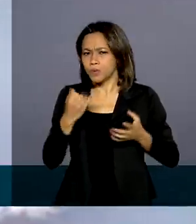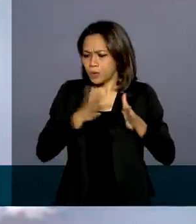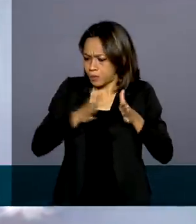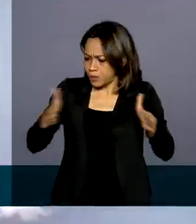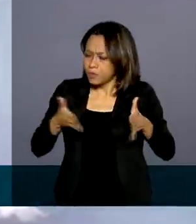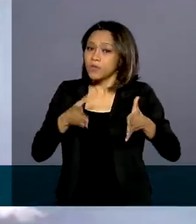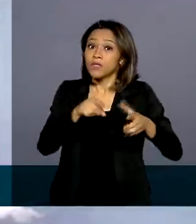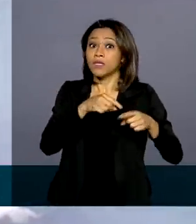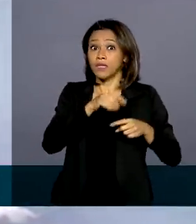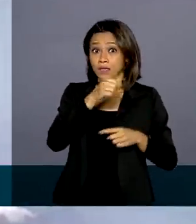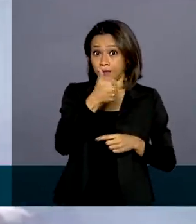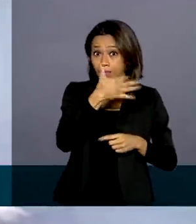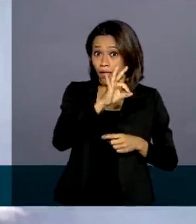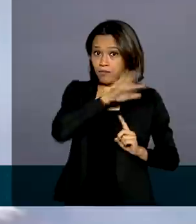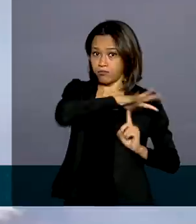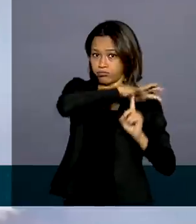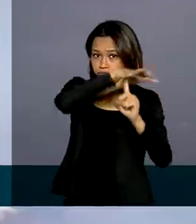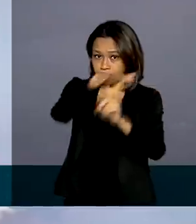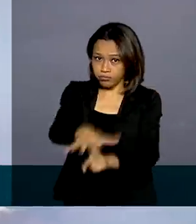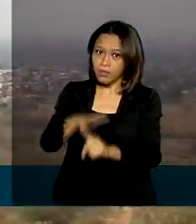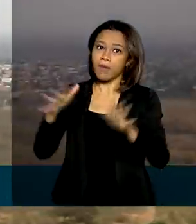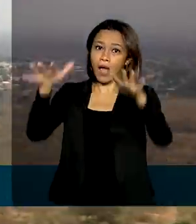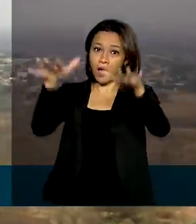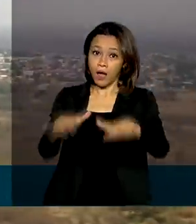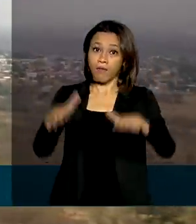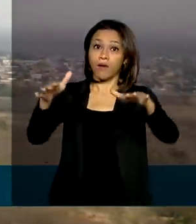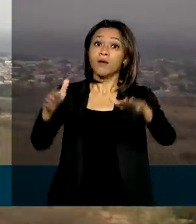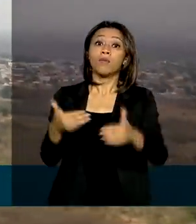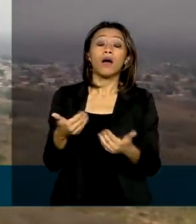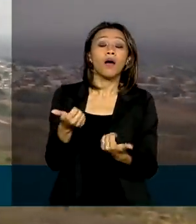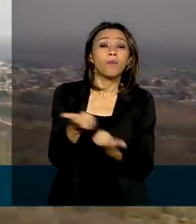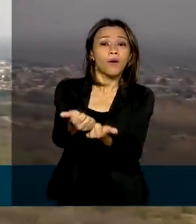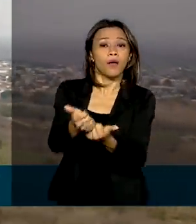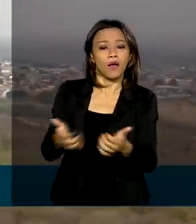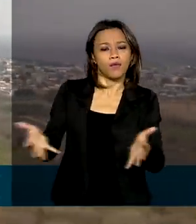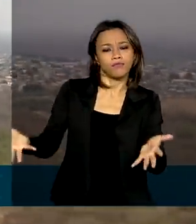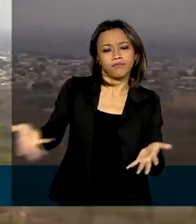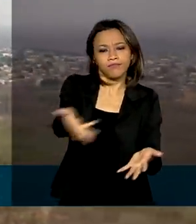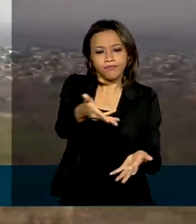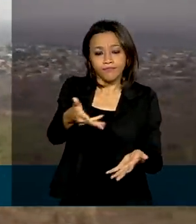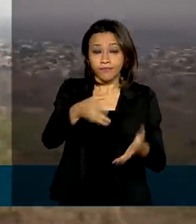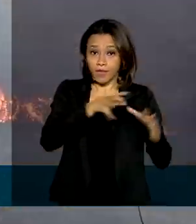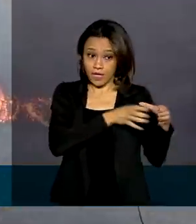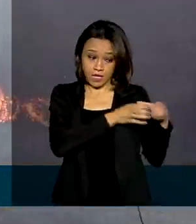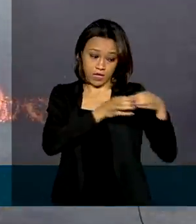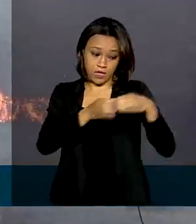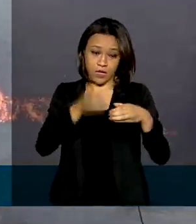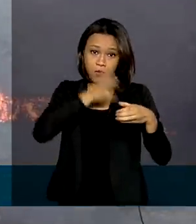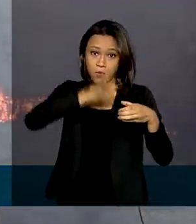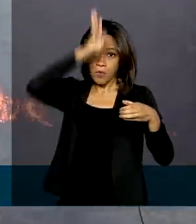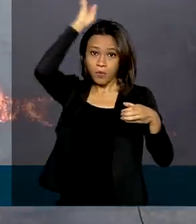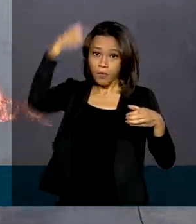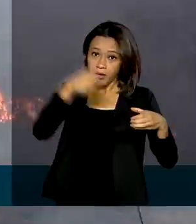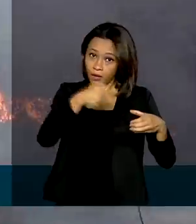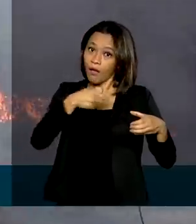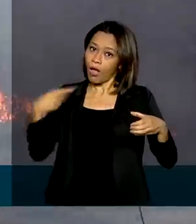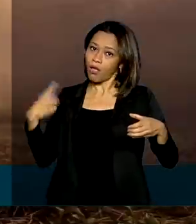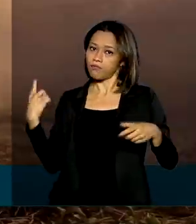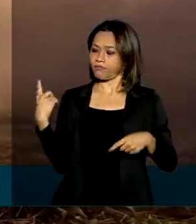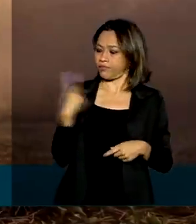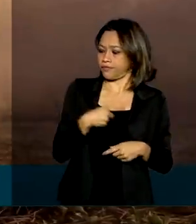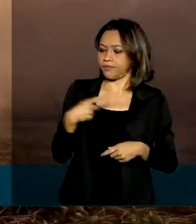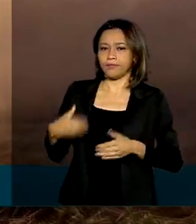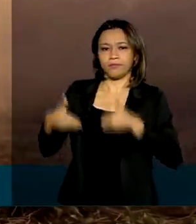permanecer no Estado por 30 dias, mas esse prazo poderá ser prorrogado. O envio dos bombeiros pelo Ministério da Justiça e